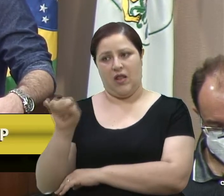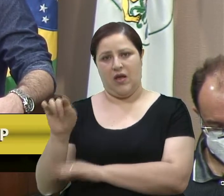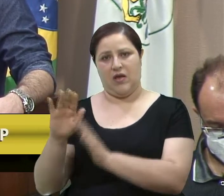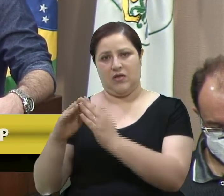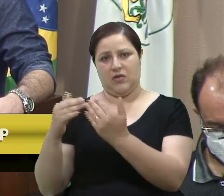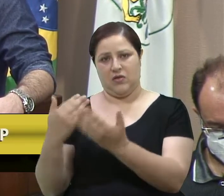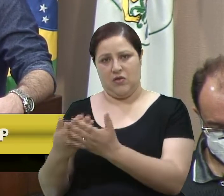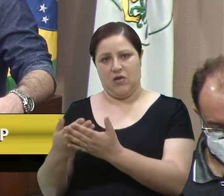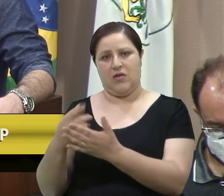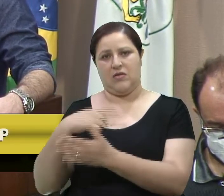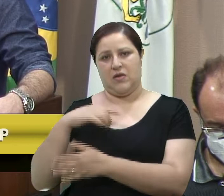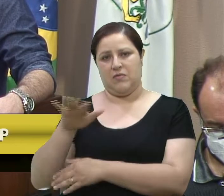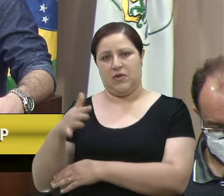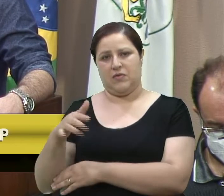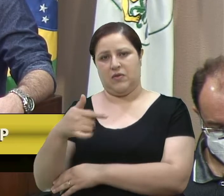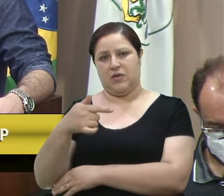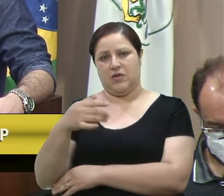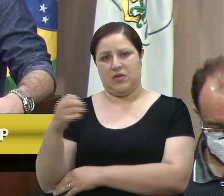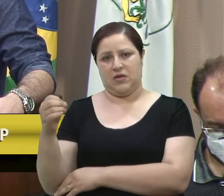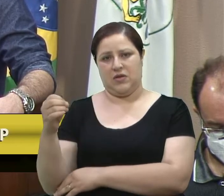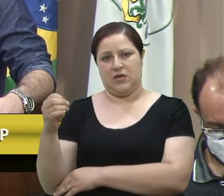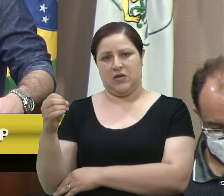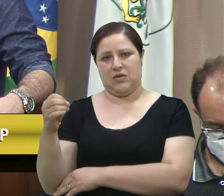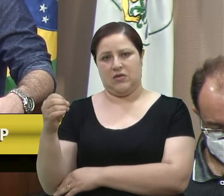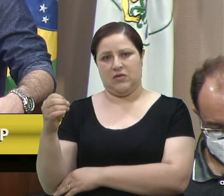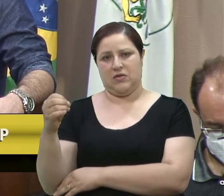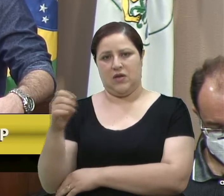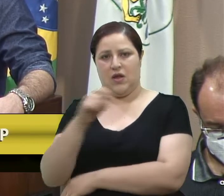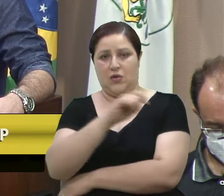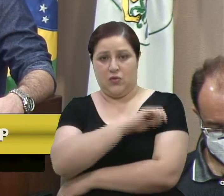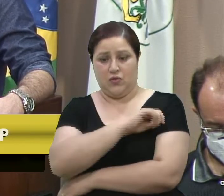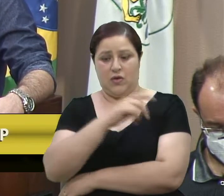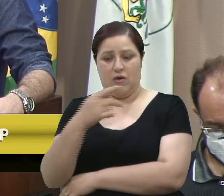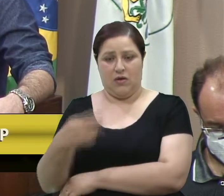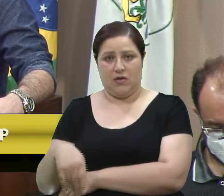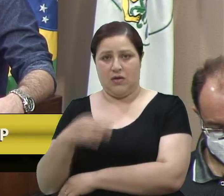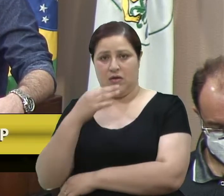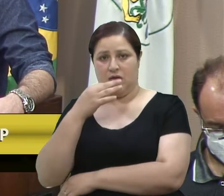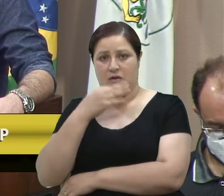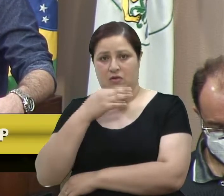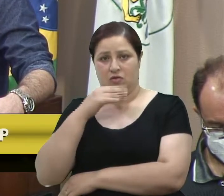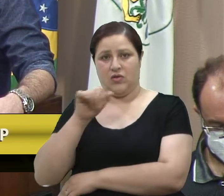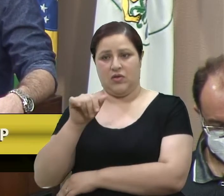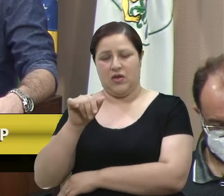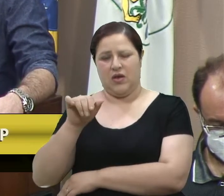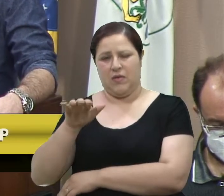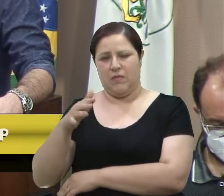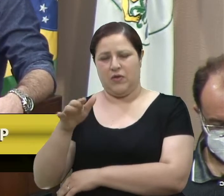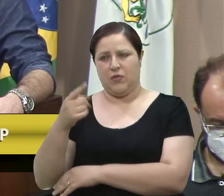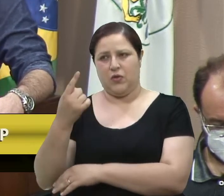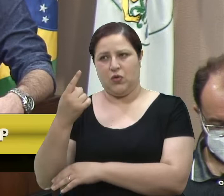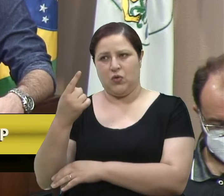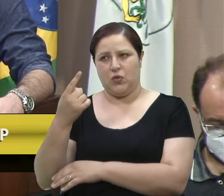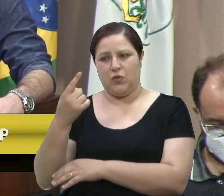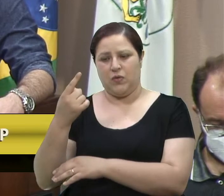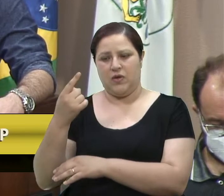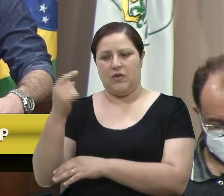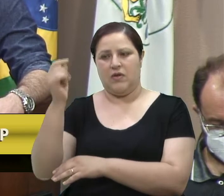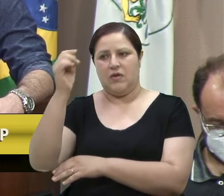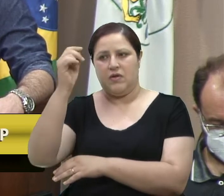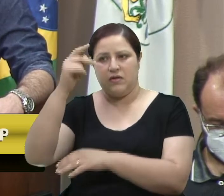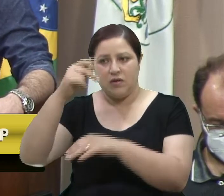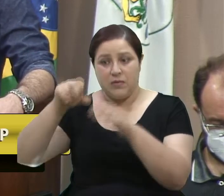a nossa cidade foi uma das primeiras escolhidas no nosso país. E ainda não foi implementada.